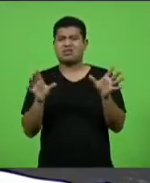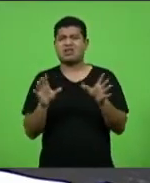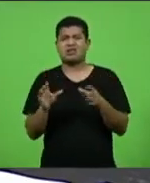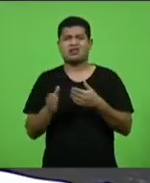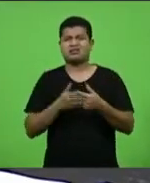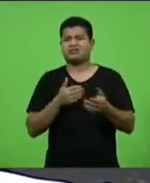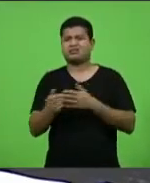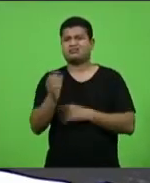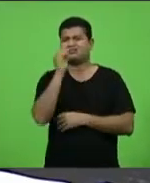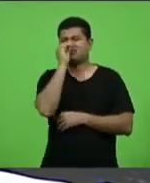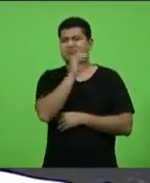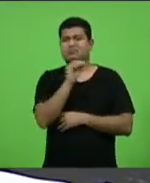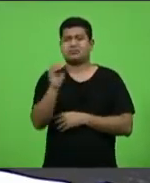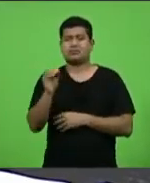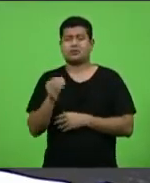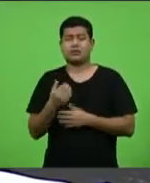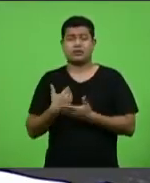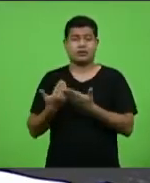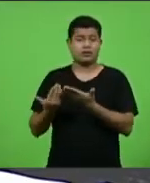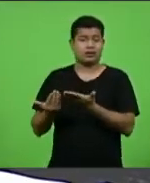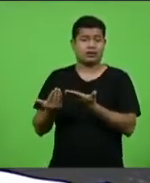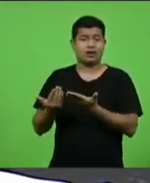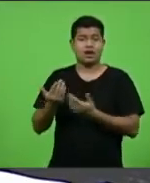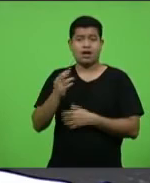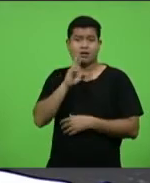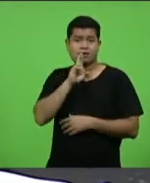respondeu a uma proposta da Pfizer,